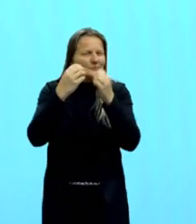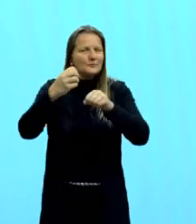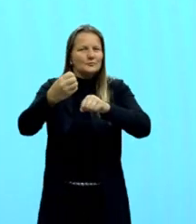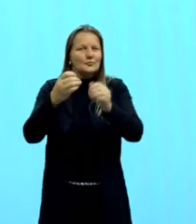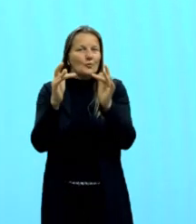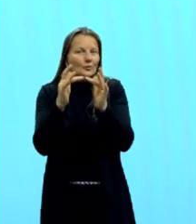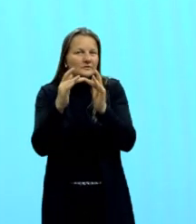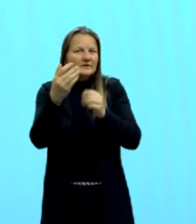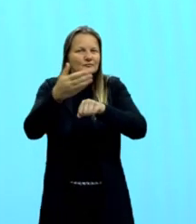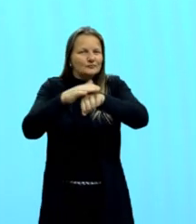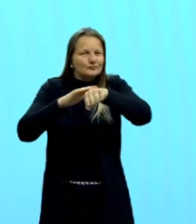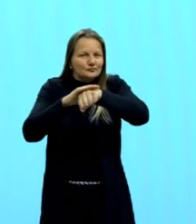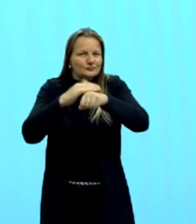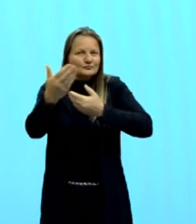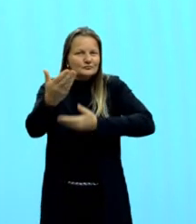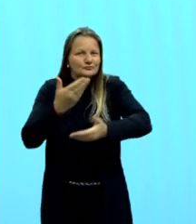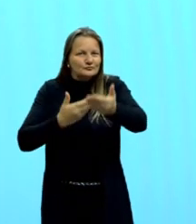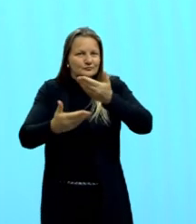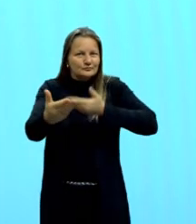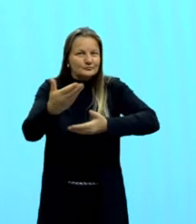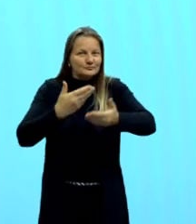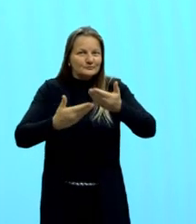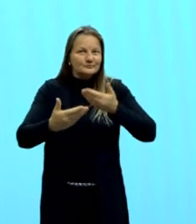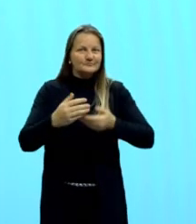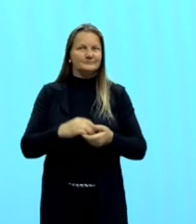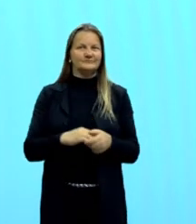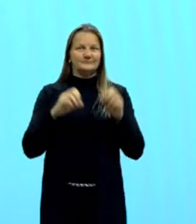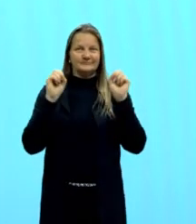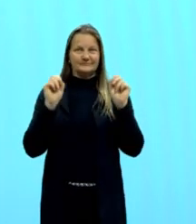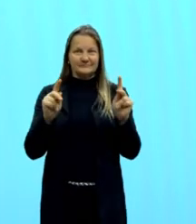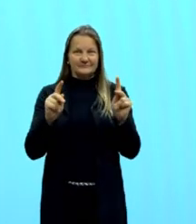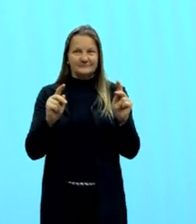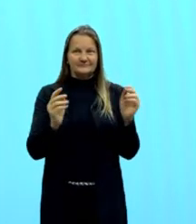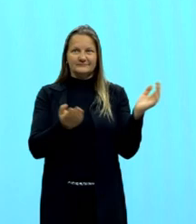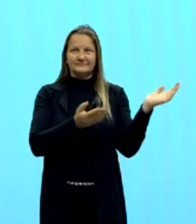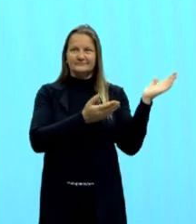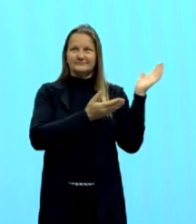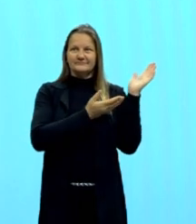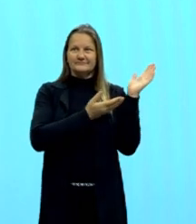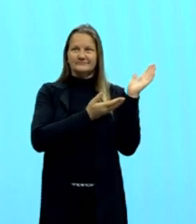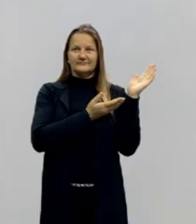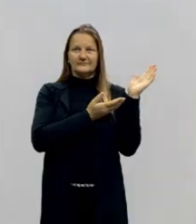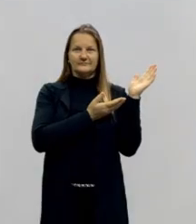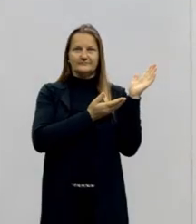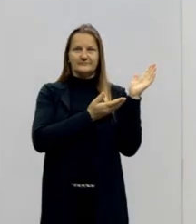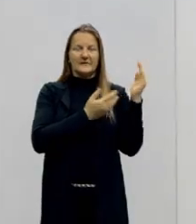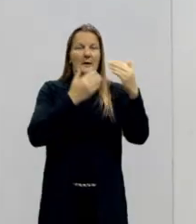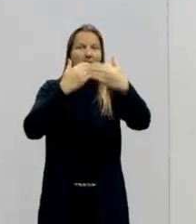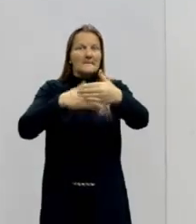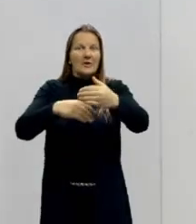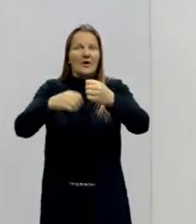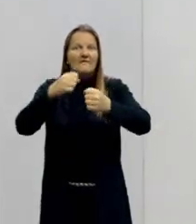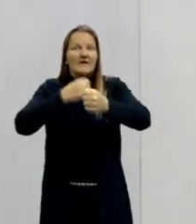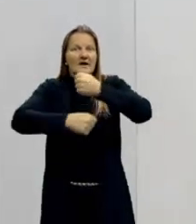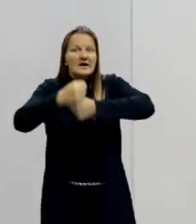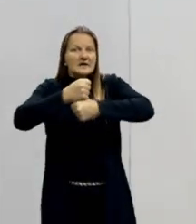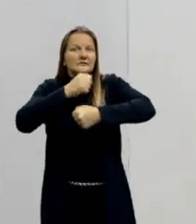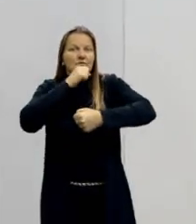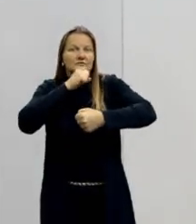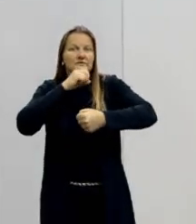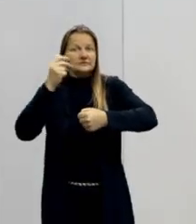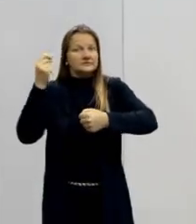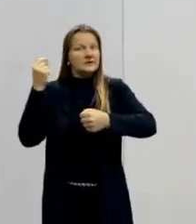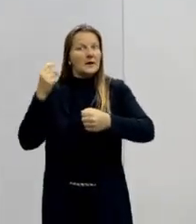ou entre em contato para conseguir as provas dos anos anteriores, certo? Vai estudando, vai te